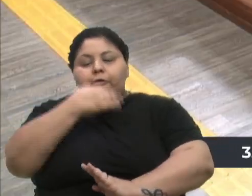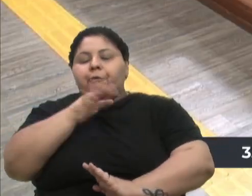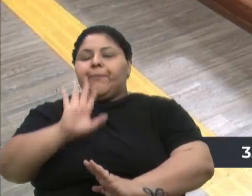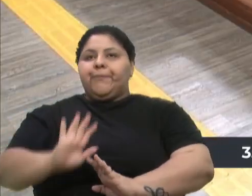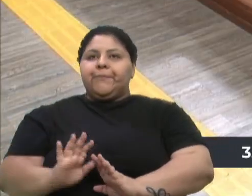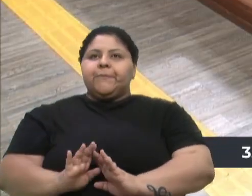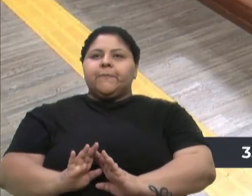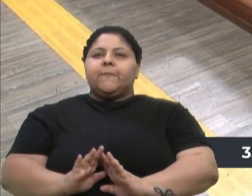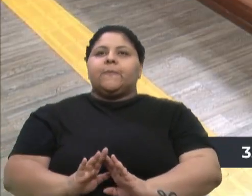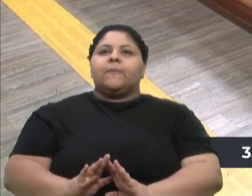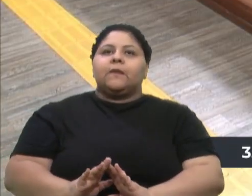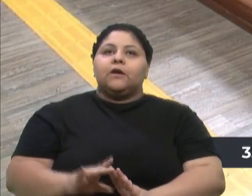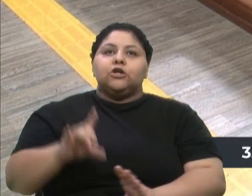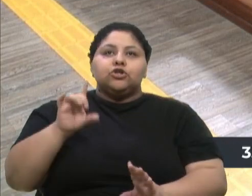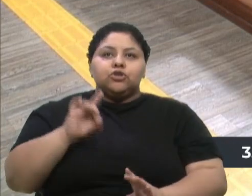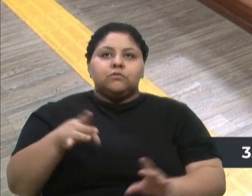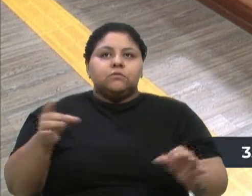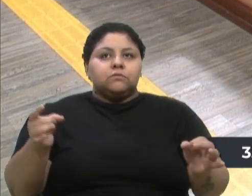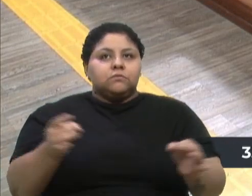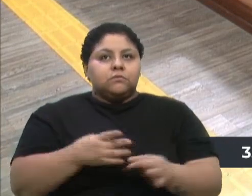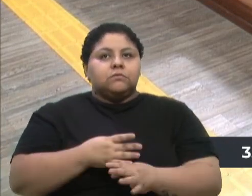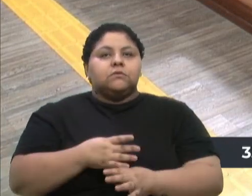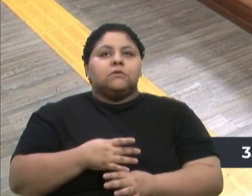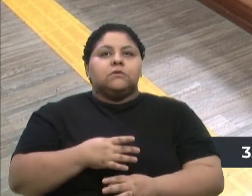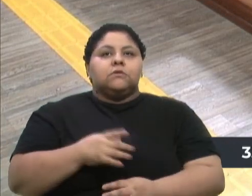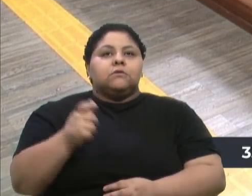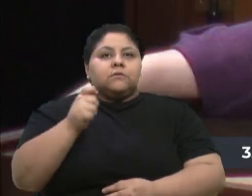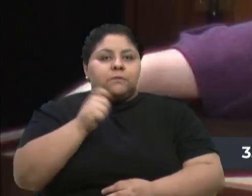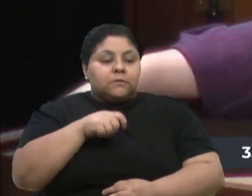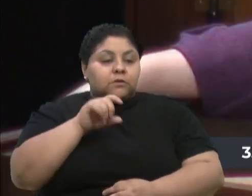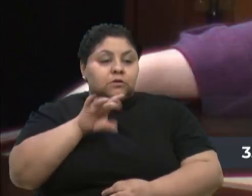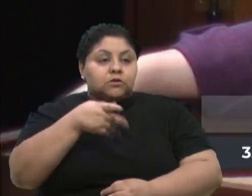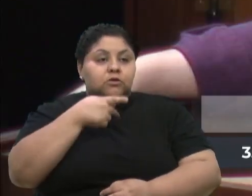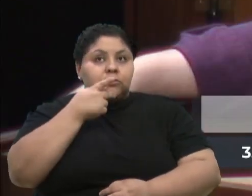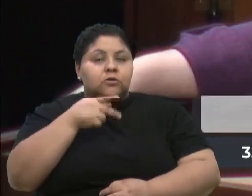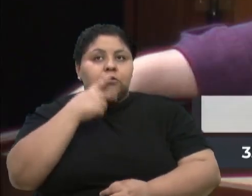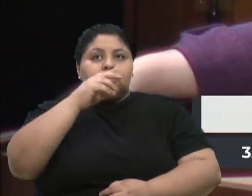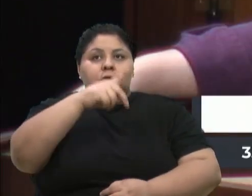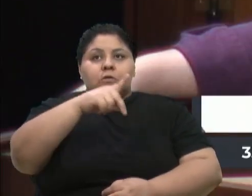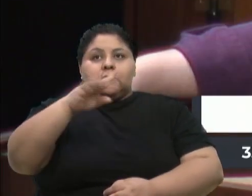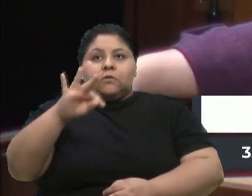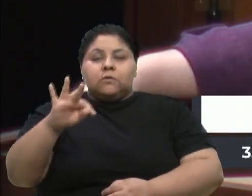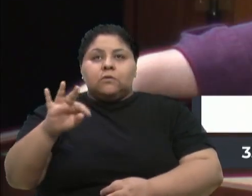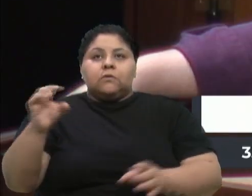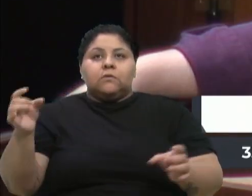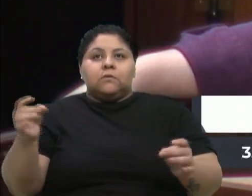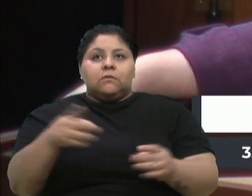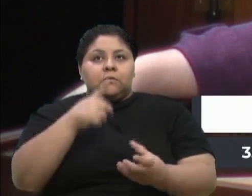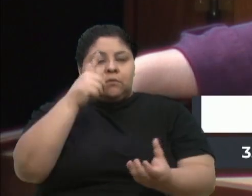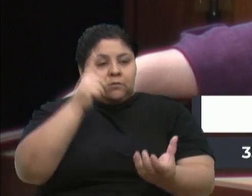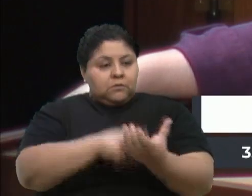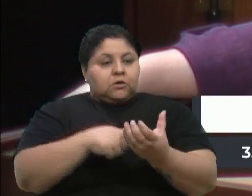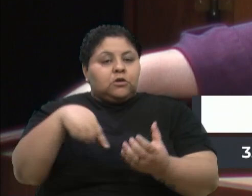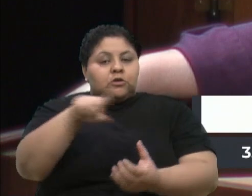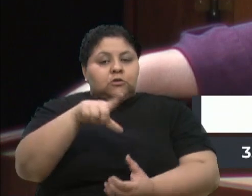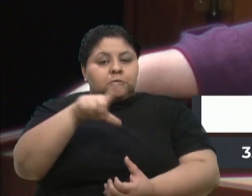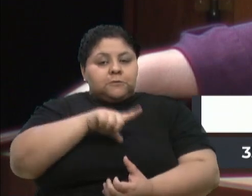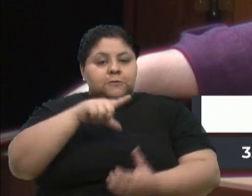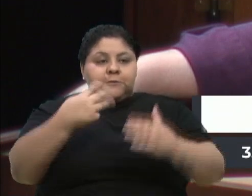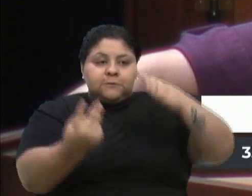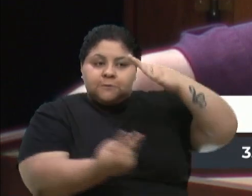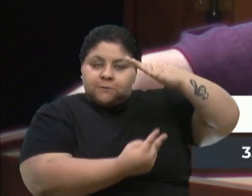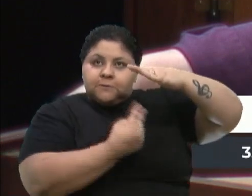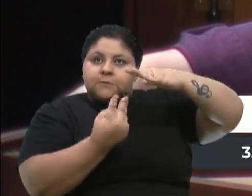só para concluir, senhor presidente, preciso só dizer aqui que o PT acabou de concordar que nós temos que terceirizar, e